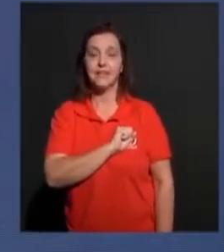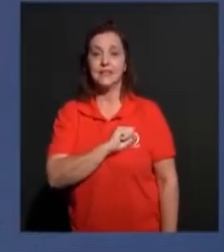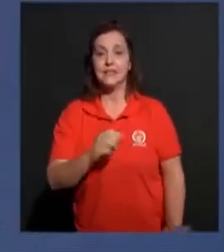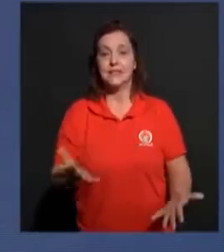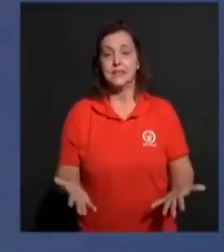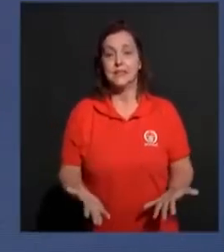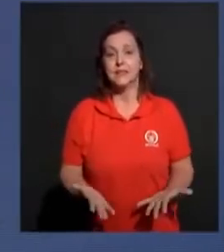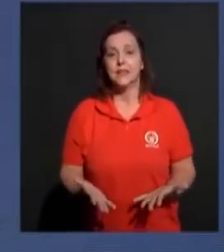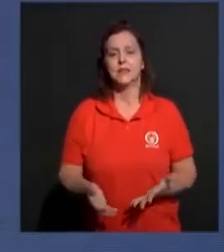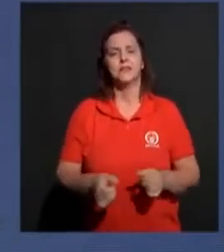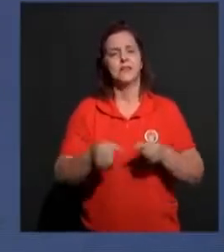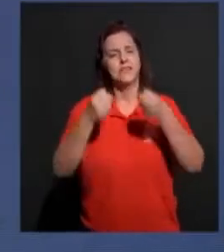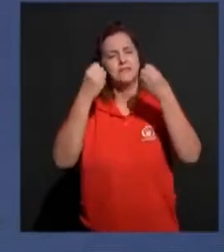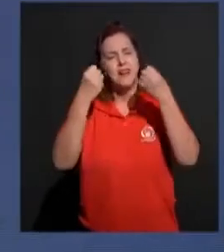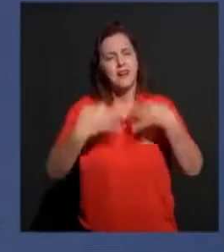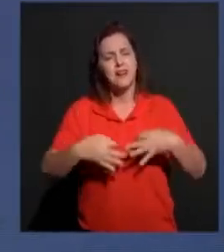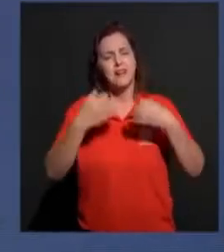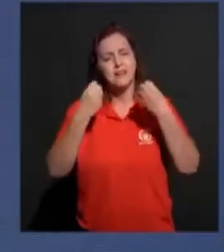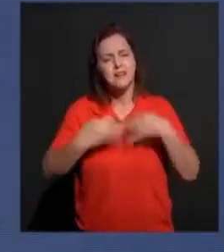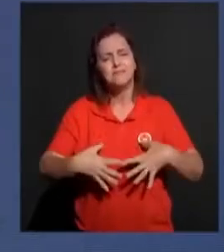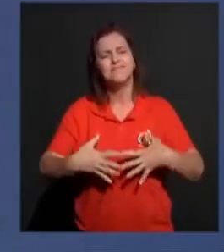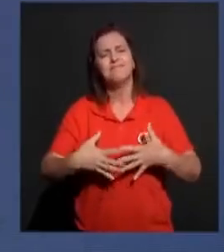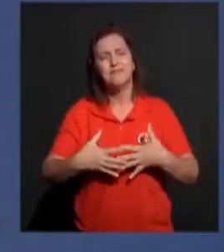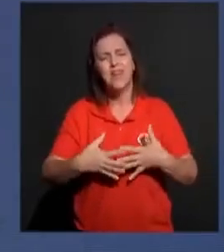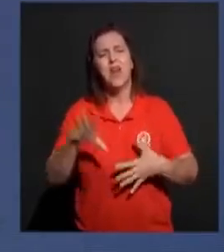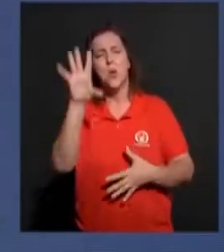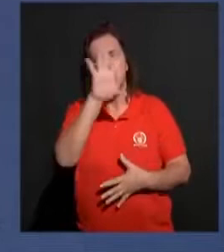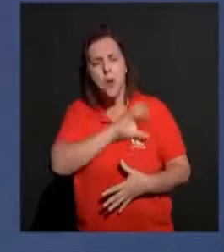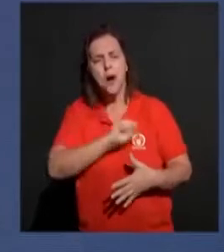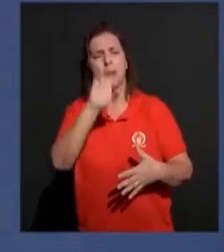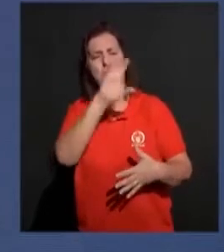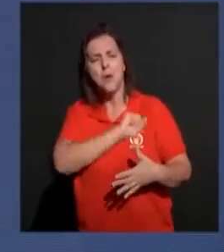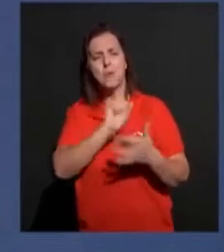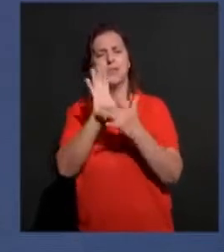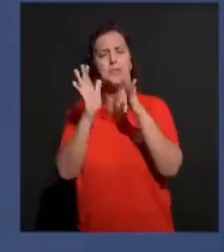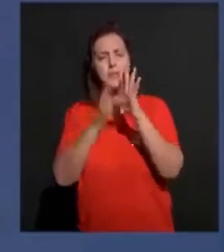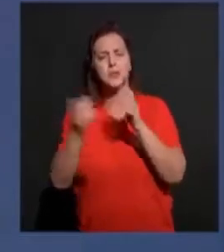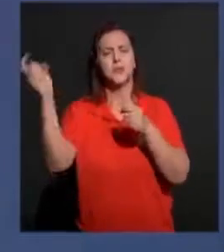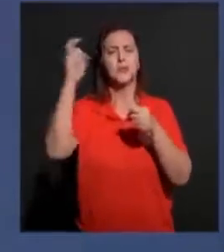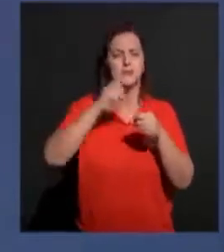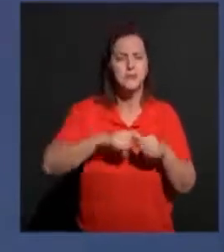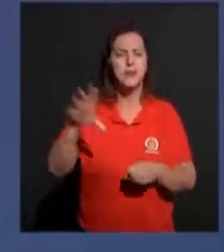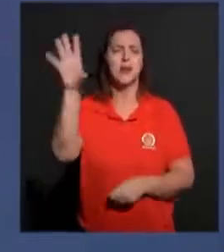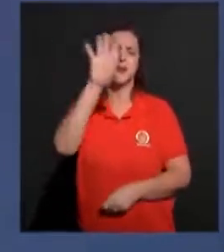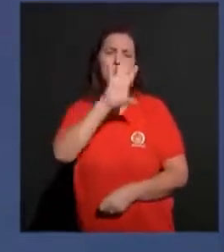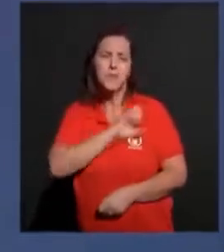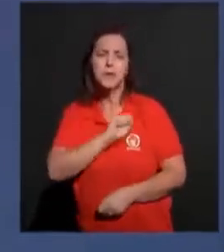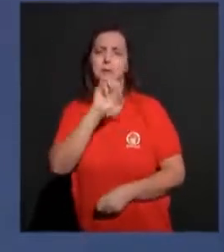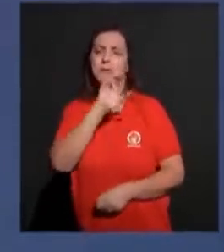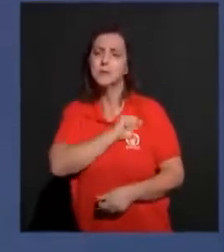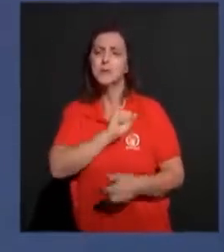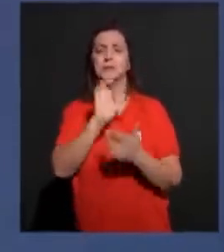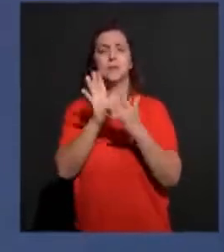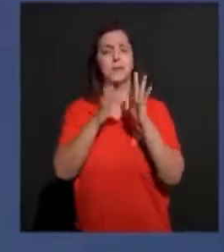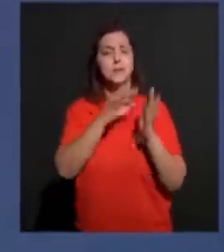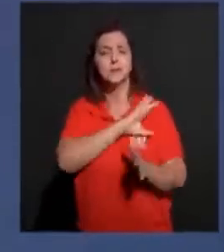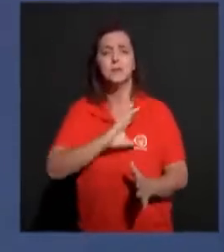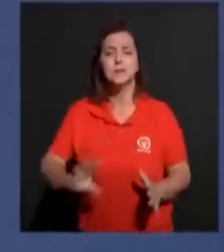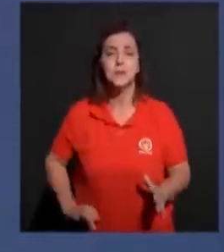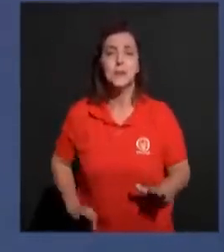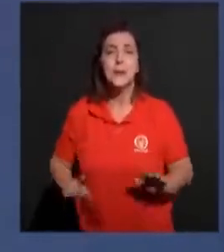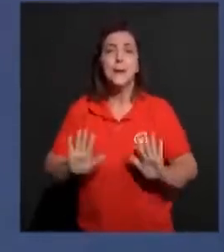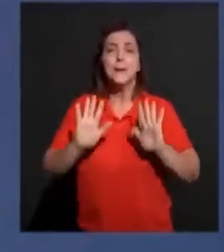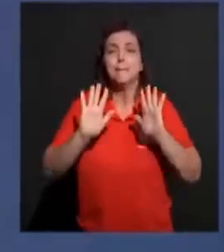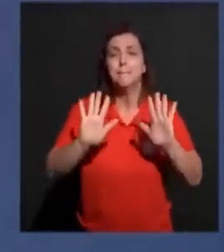podemos falar, eu amo, eu amo a vinda de Cristo, eu amo Jesus, eu amo tudo que ele faz. Mas com um